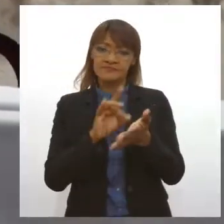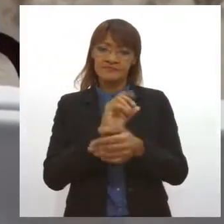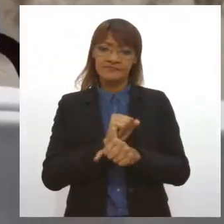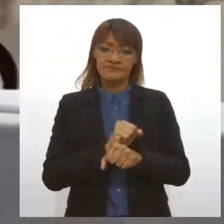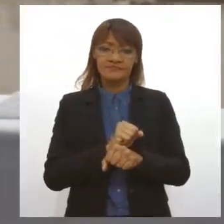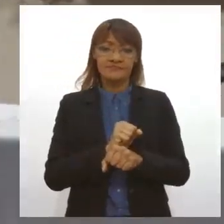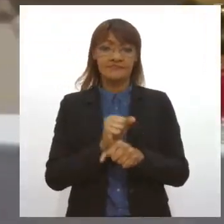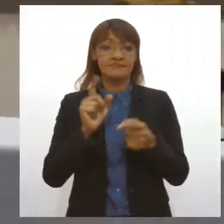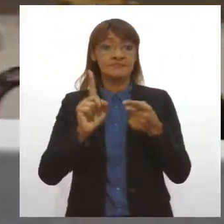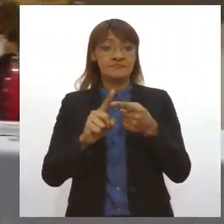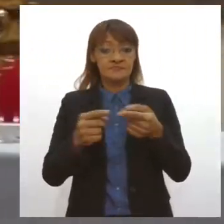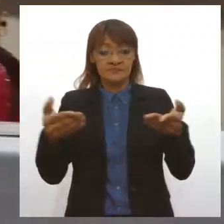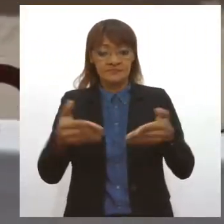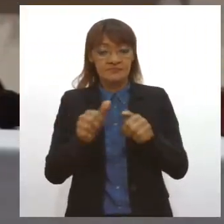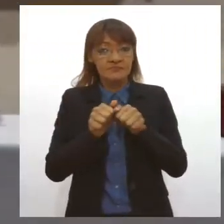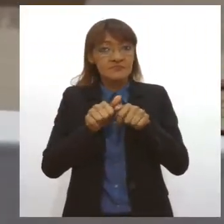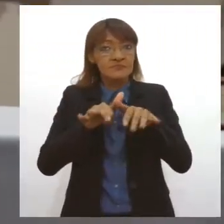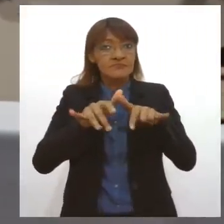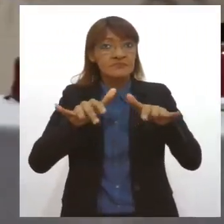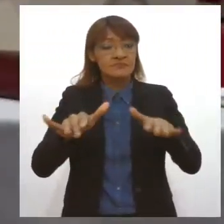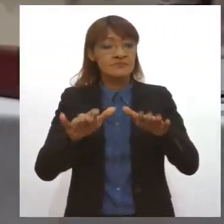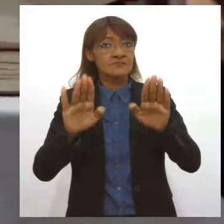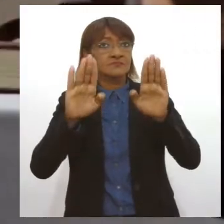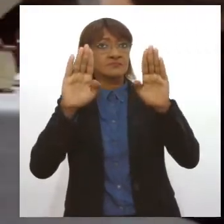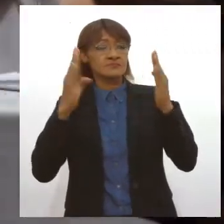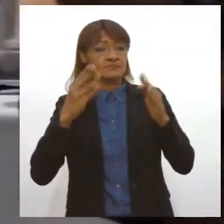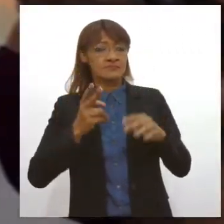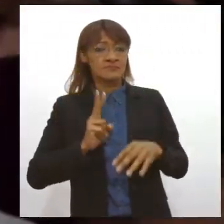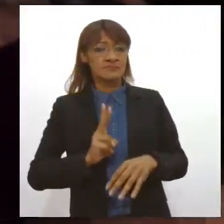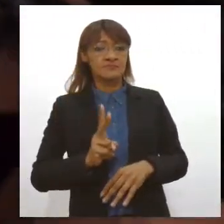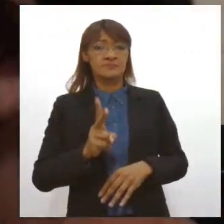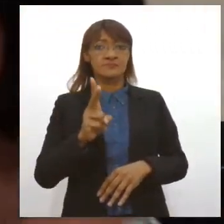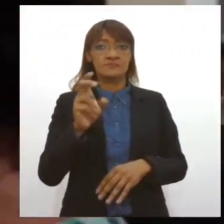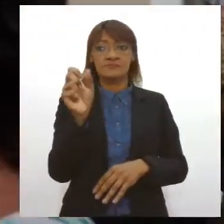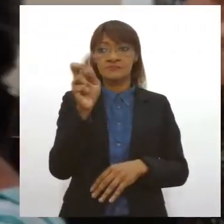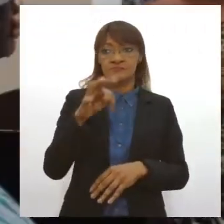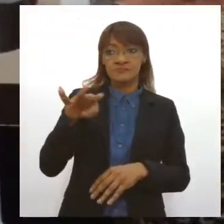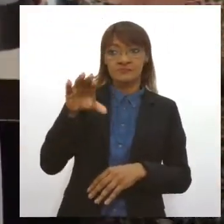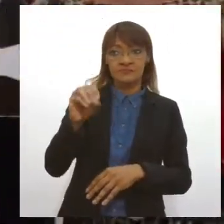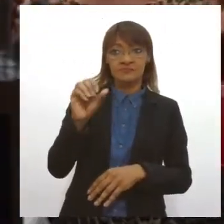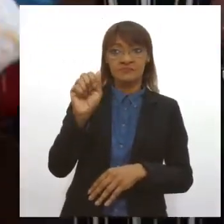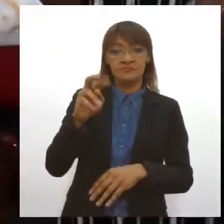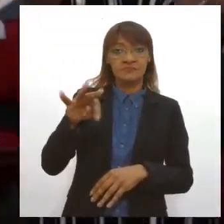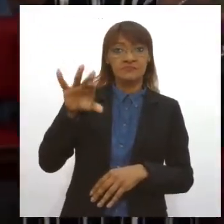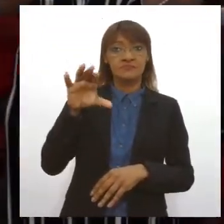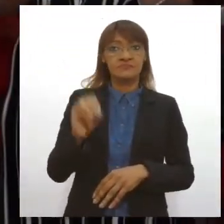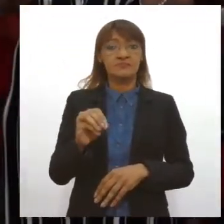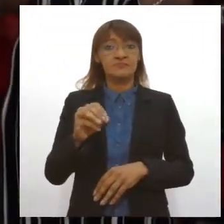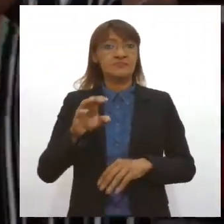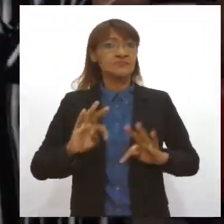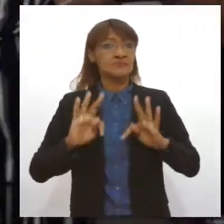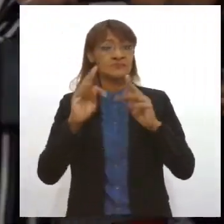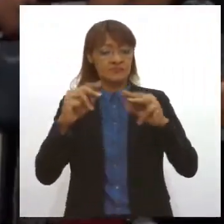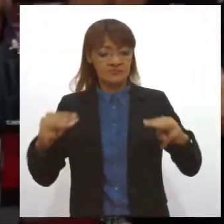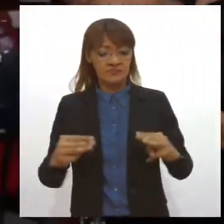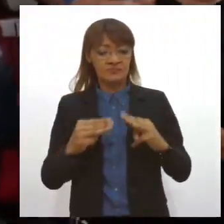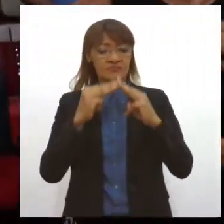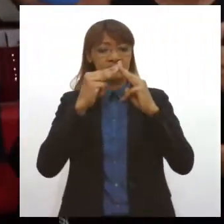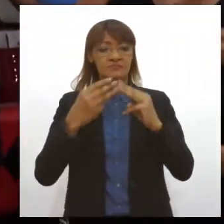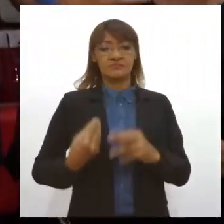tempos de pandemia, as comemorações a Santo Antônio este ano serão com missa e adorações presenciais.